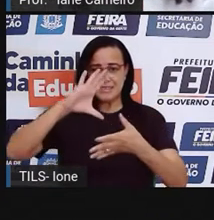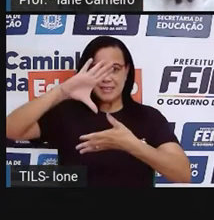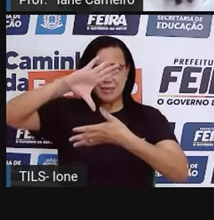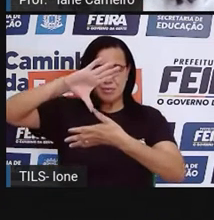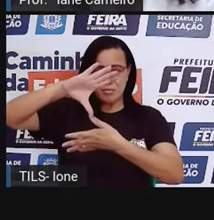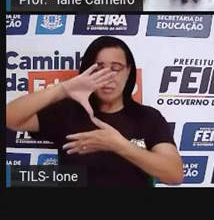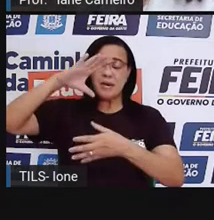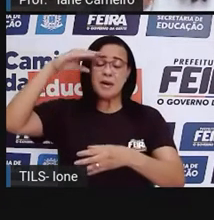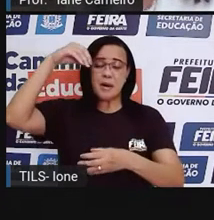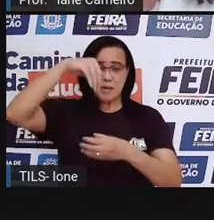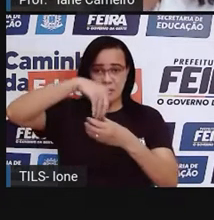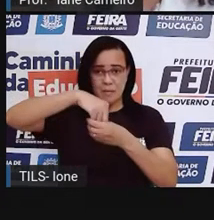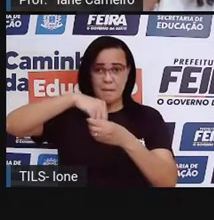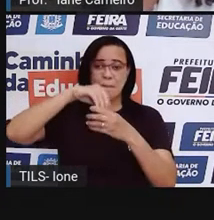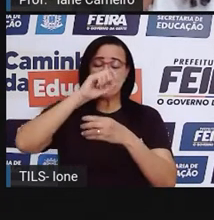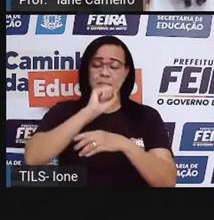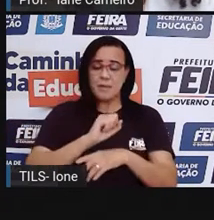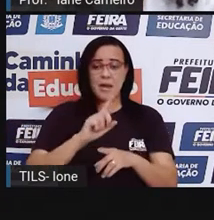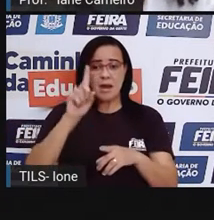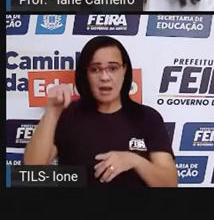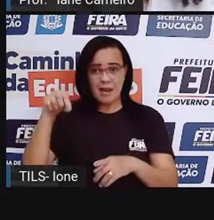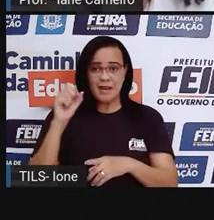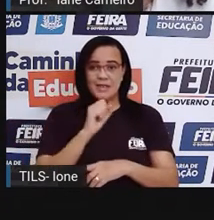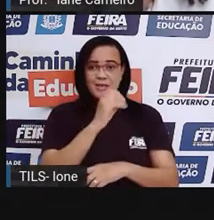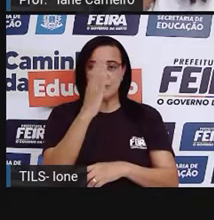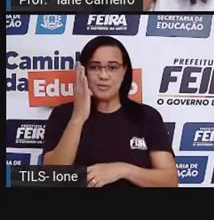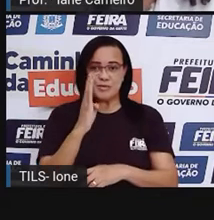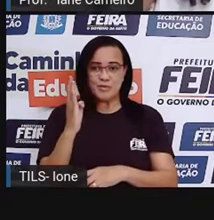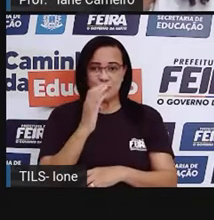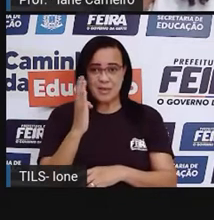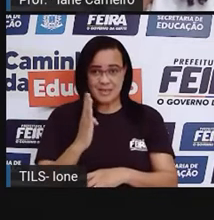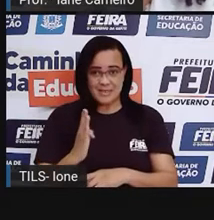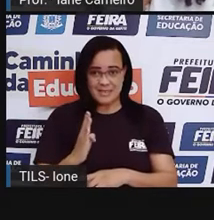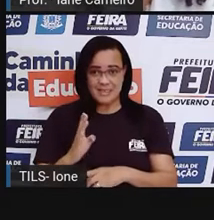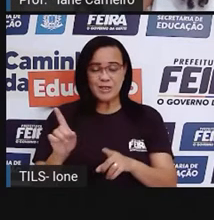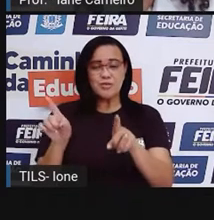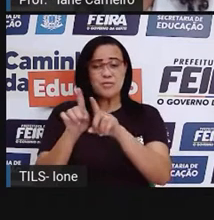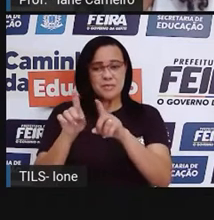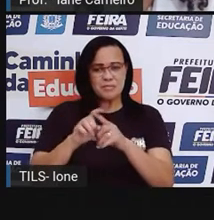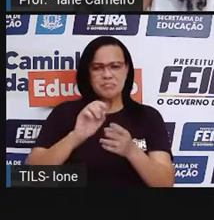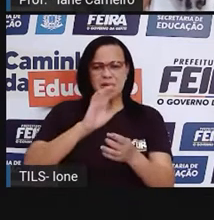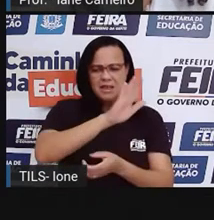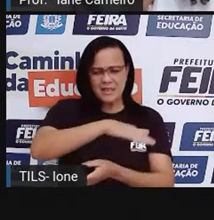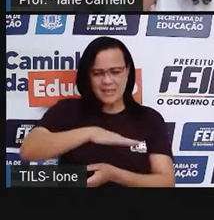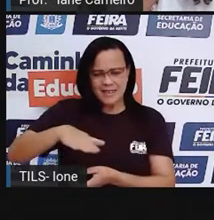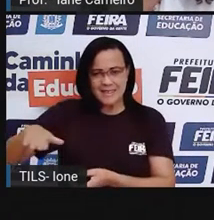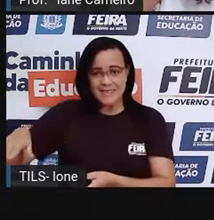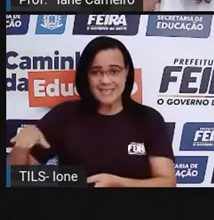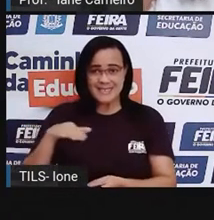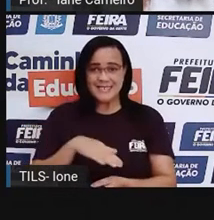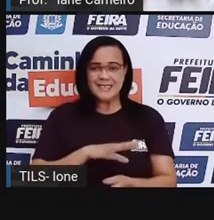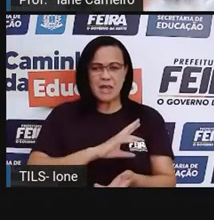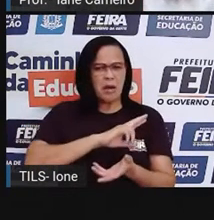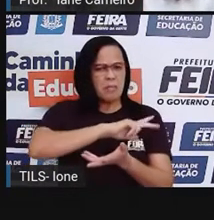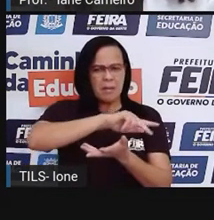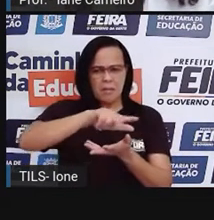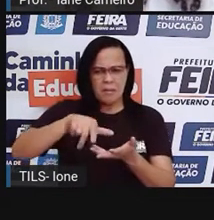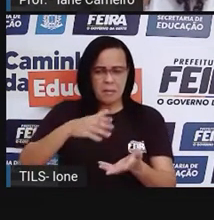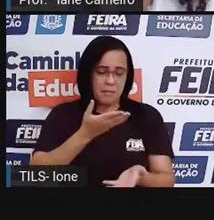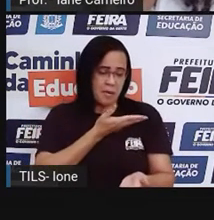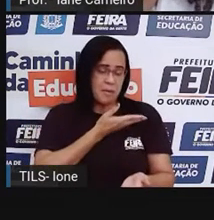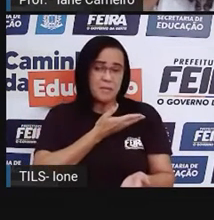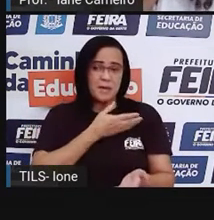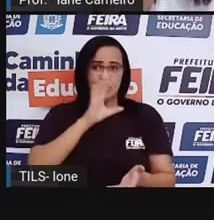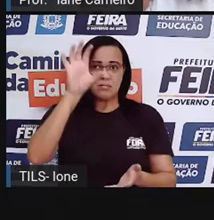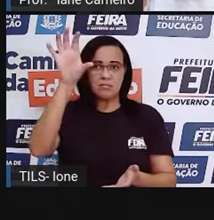crianças, né, ali, os personagens da Turma, na verdade, os amigos da Mônica, cada um ali em uma região